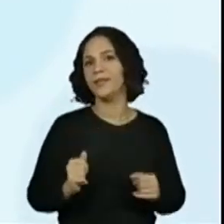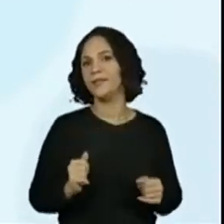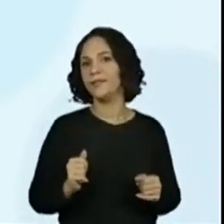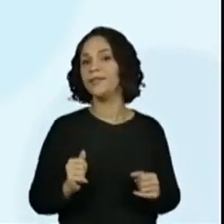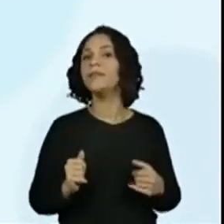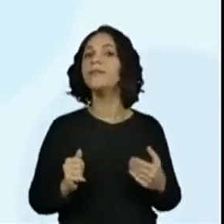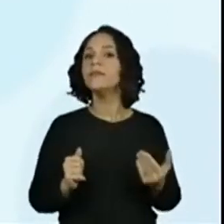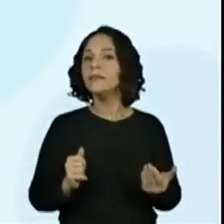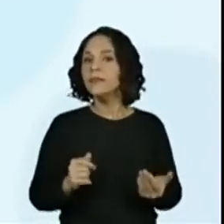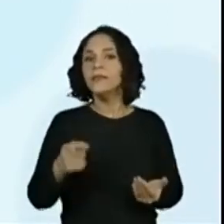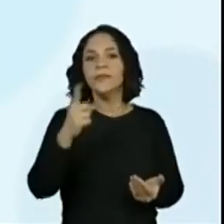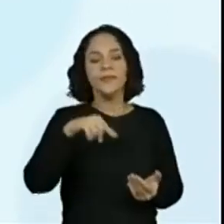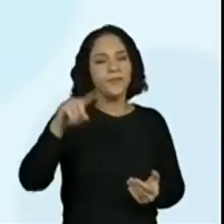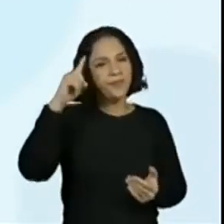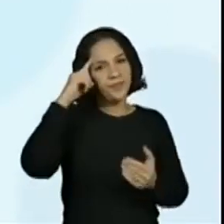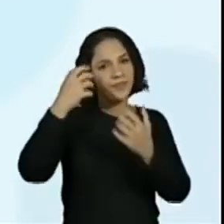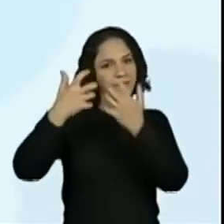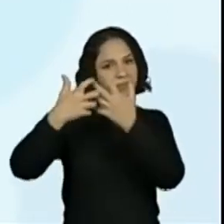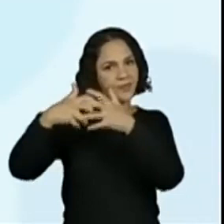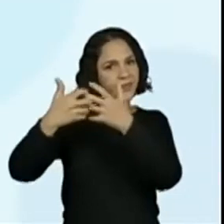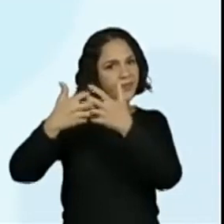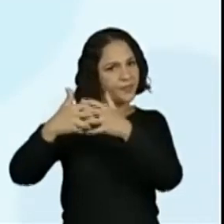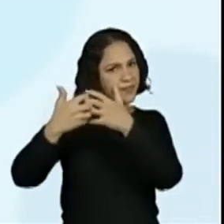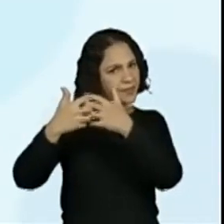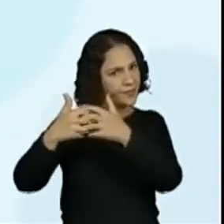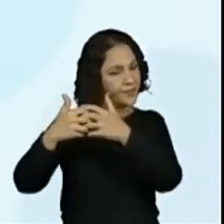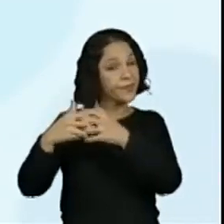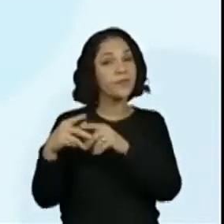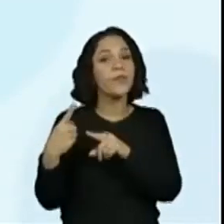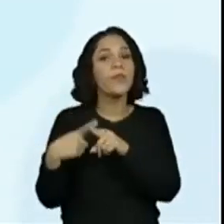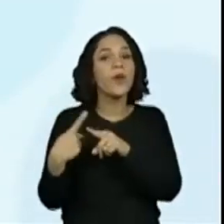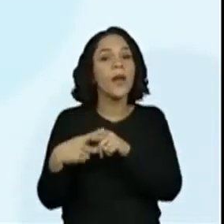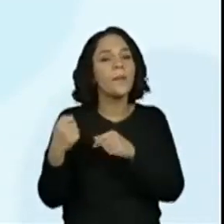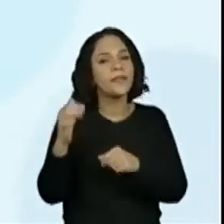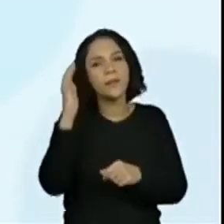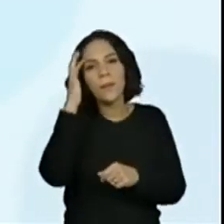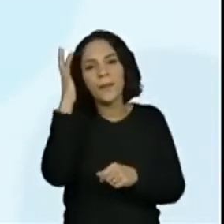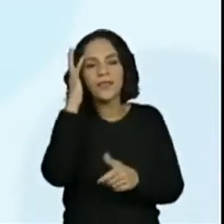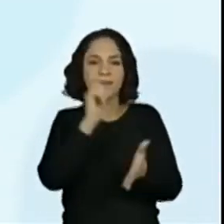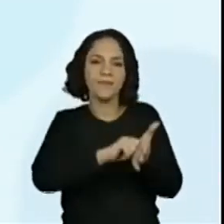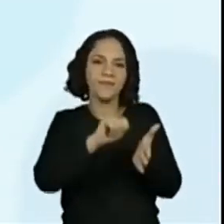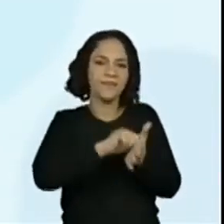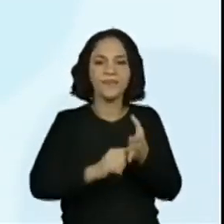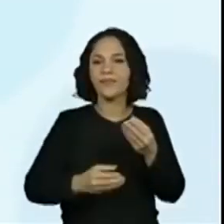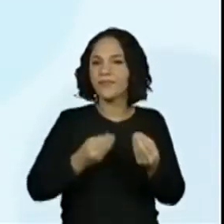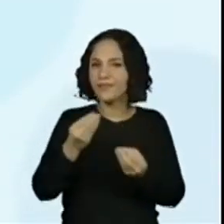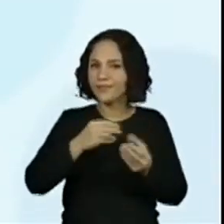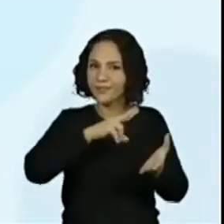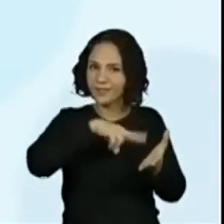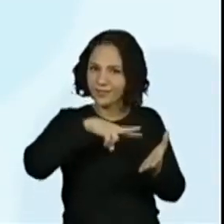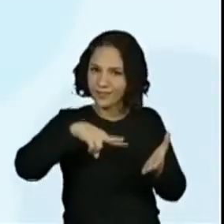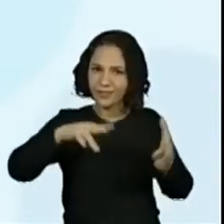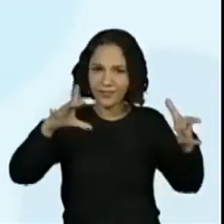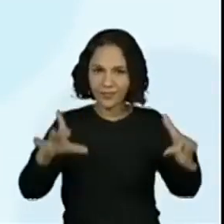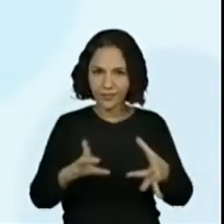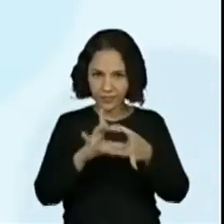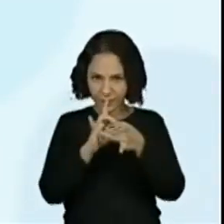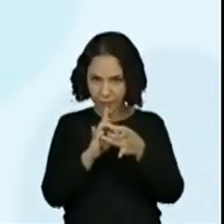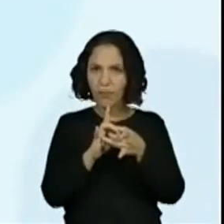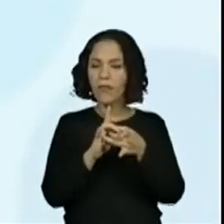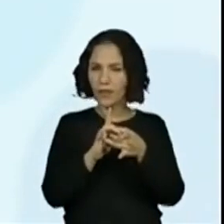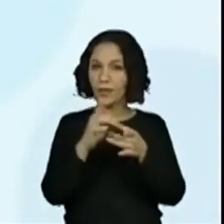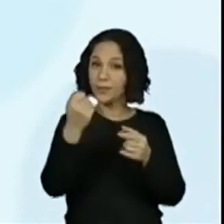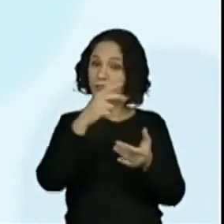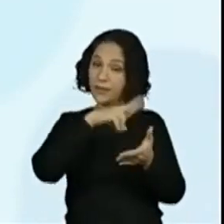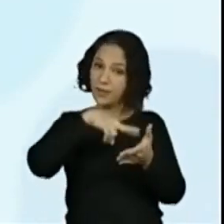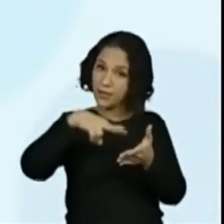todo mundo para pensar junto comigo. Por quê? A gente precisa pensar na escrita, na leitura, através dessa escrita. Vocês têm